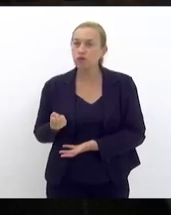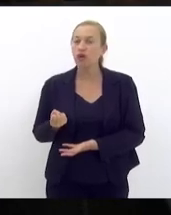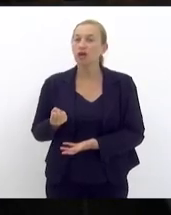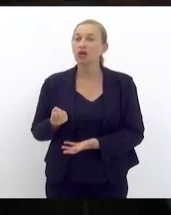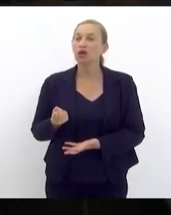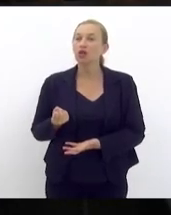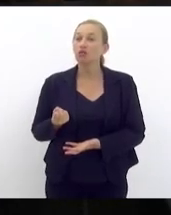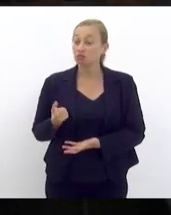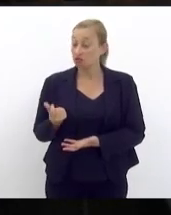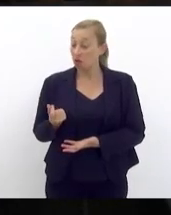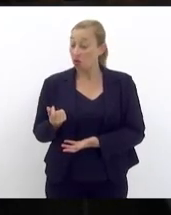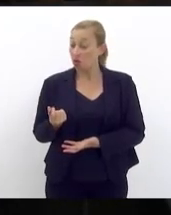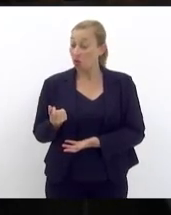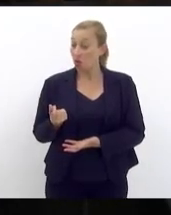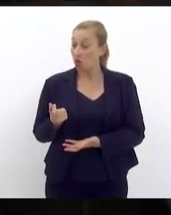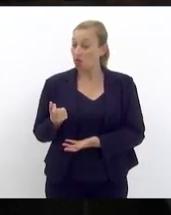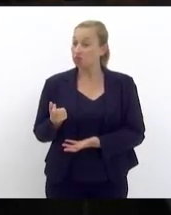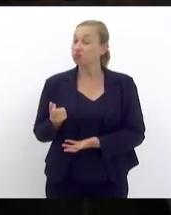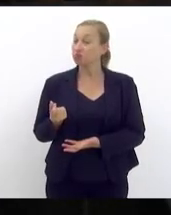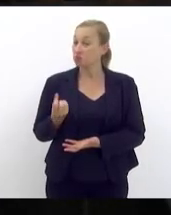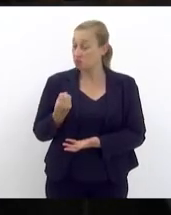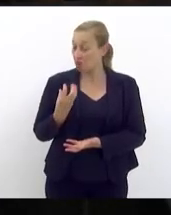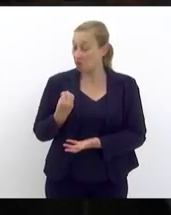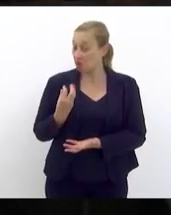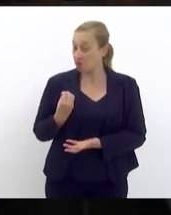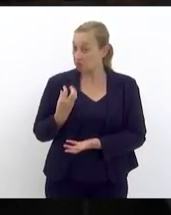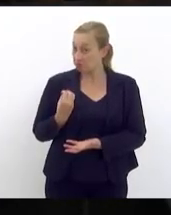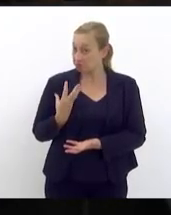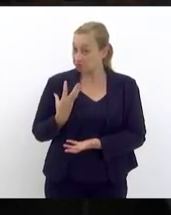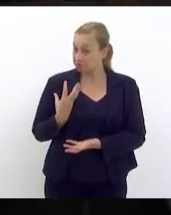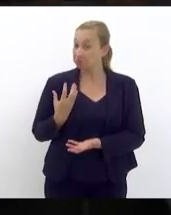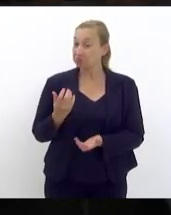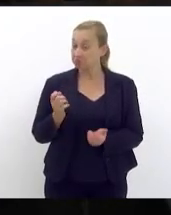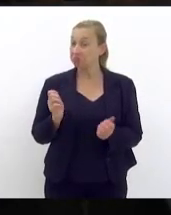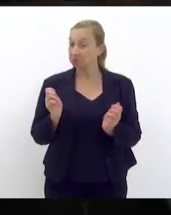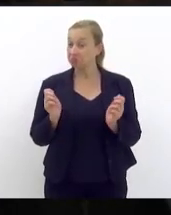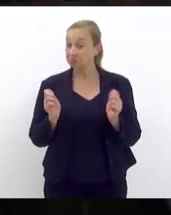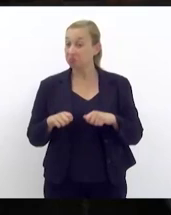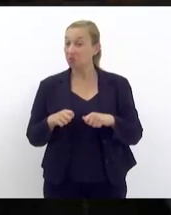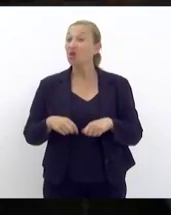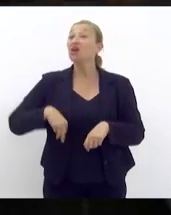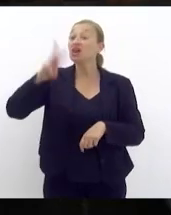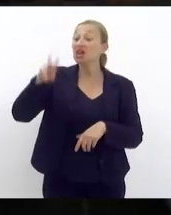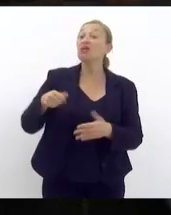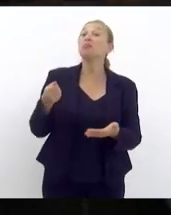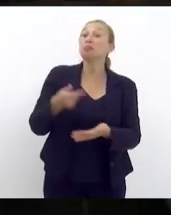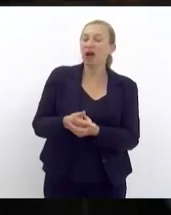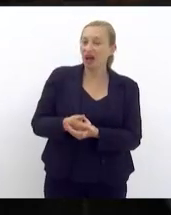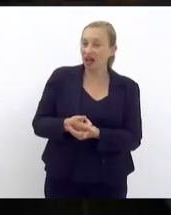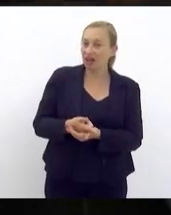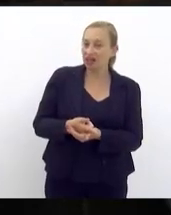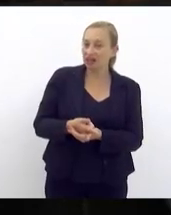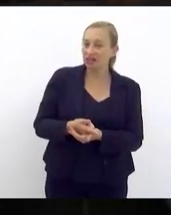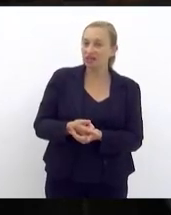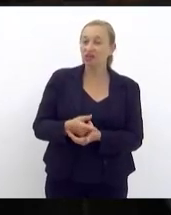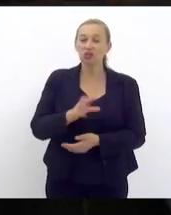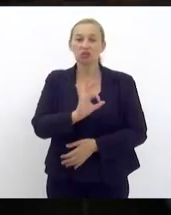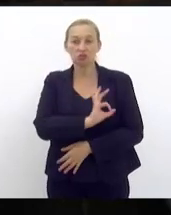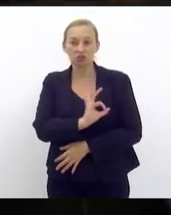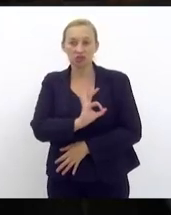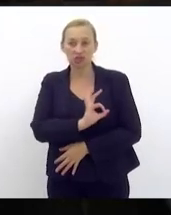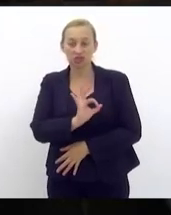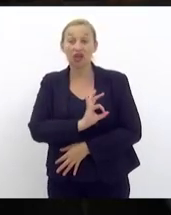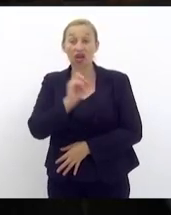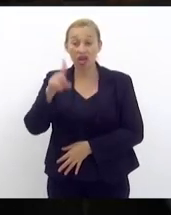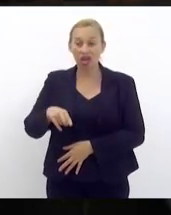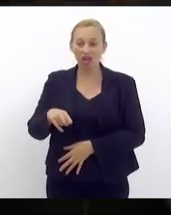arrecada um valor significativo um valor grandioso e quem paga o valor dos policiais é